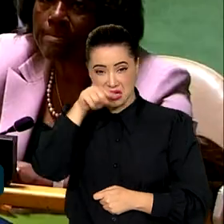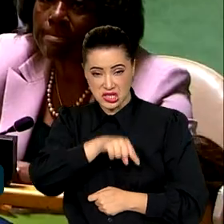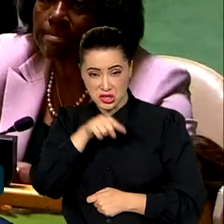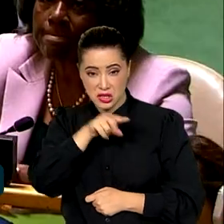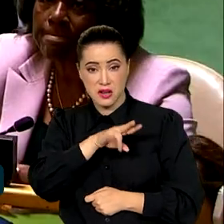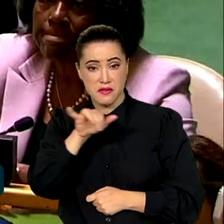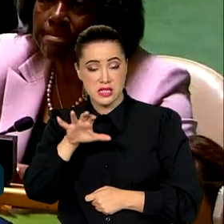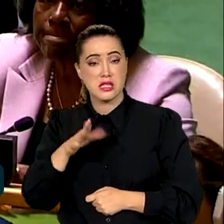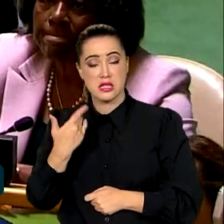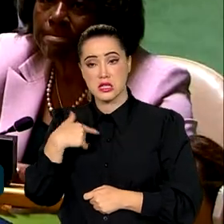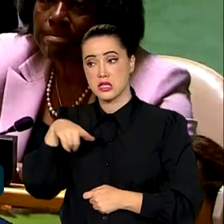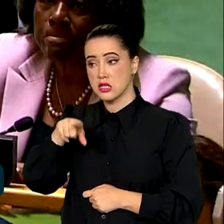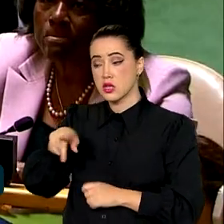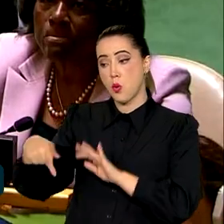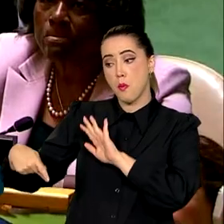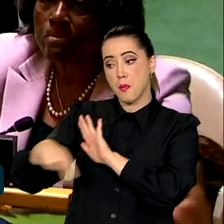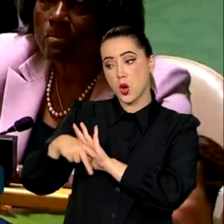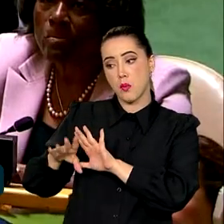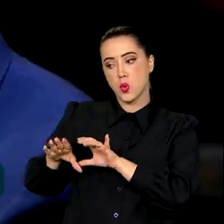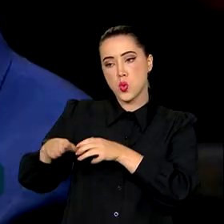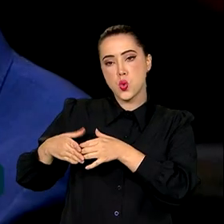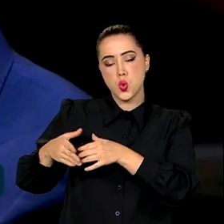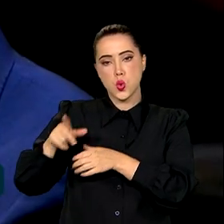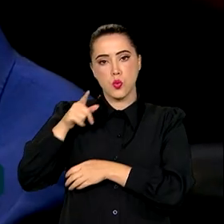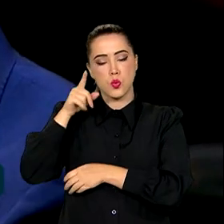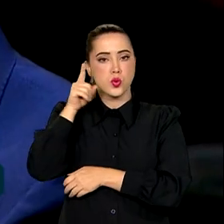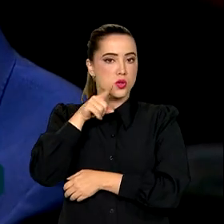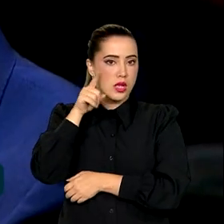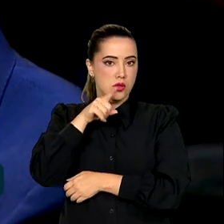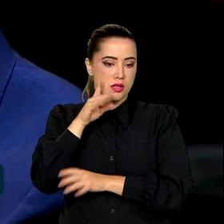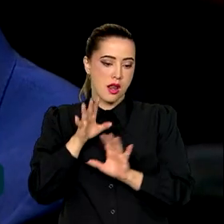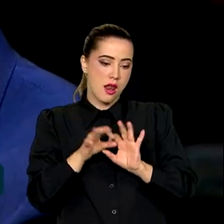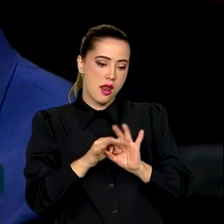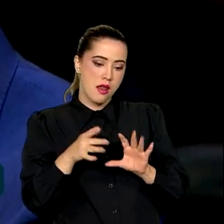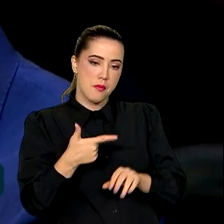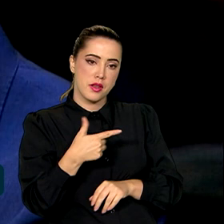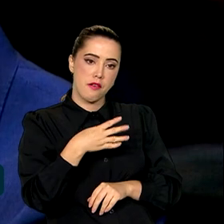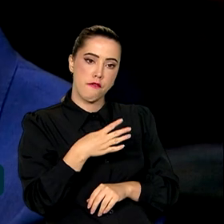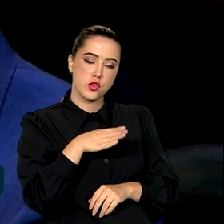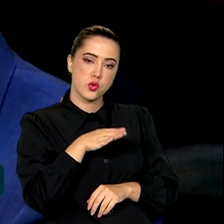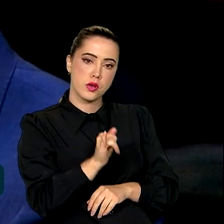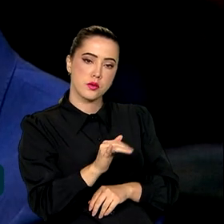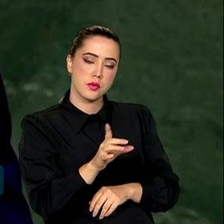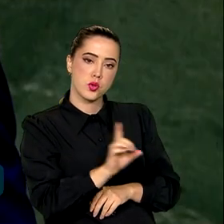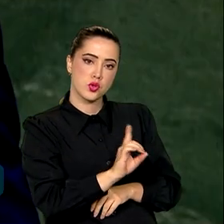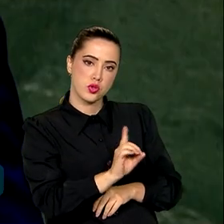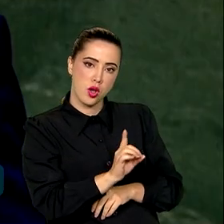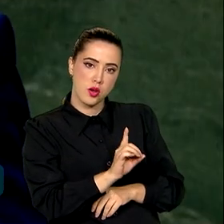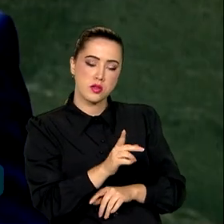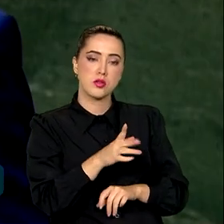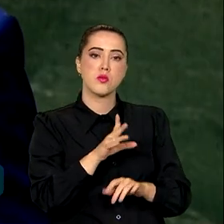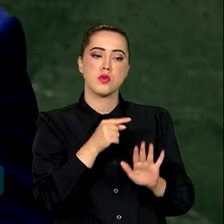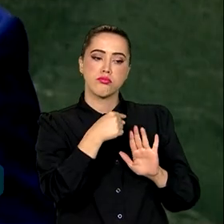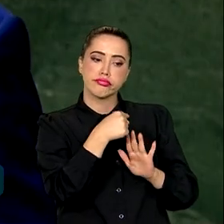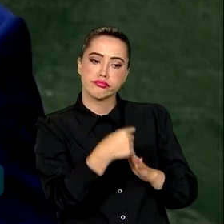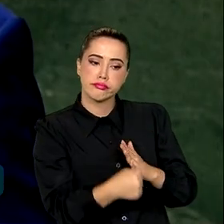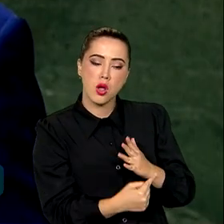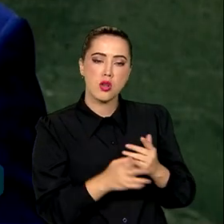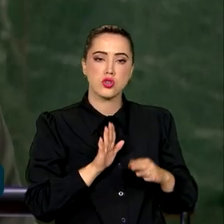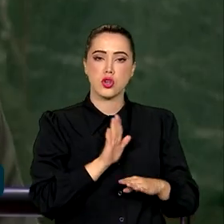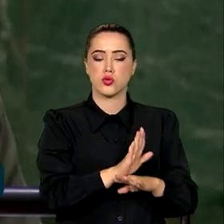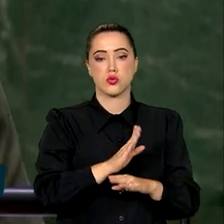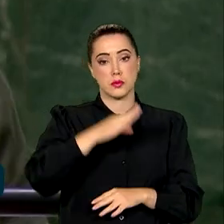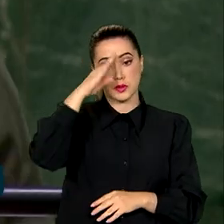vai ser convencer seu próprio Congresso para liberar mais de 24 bilhões de dólares para um pacote de ajuda militar.